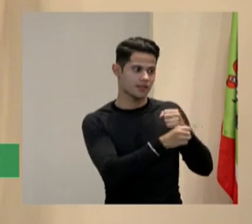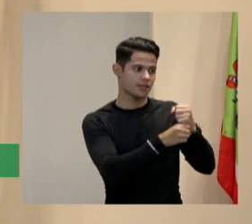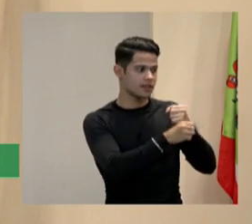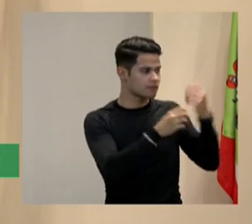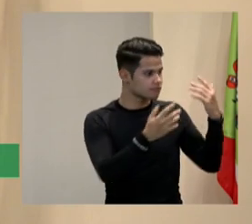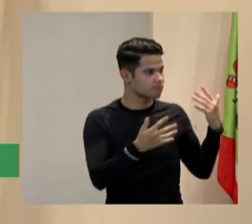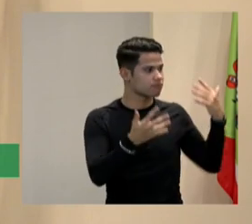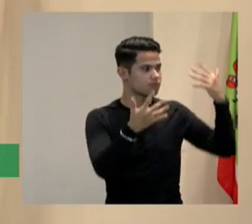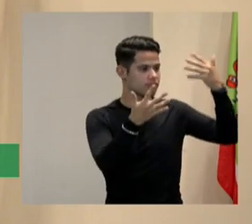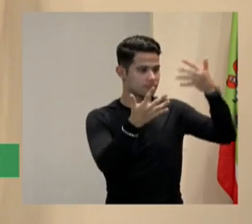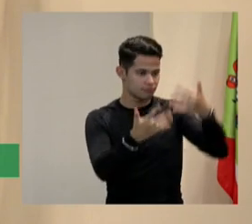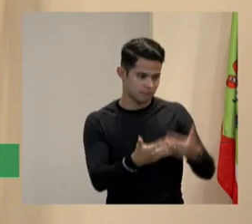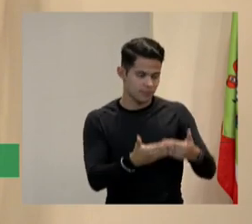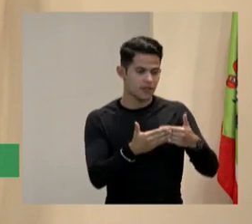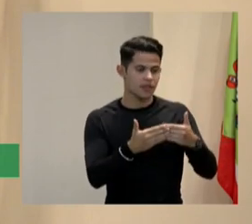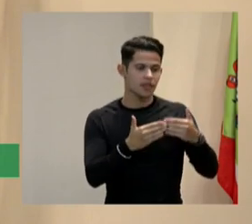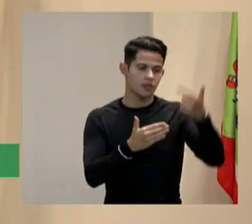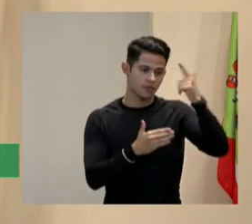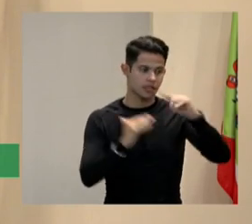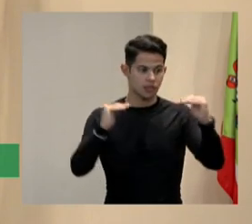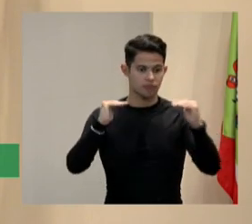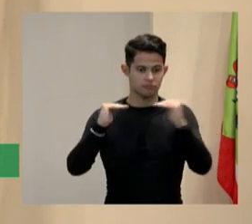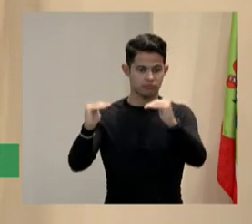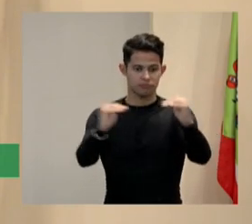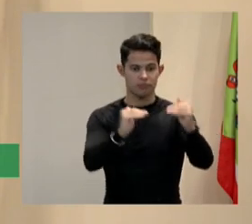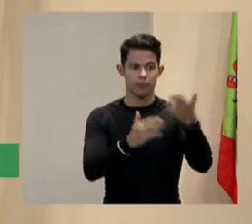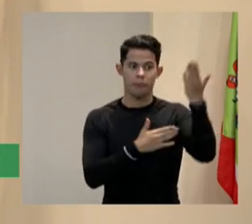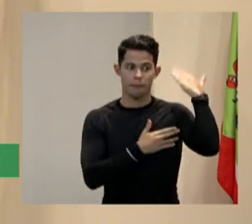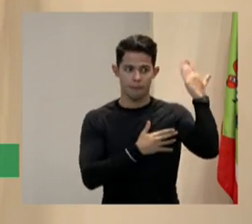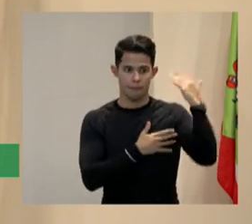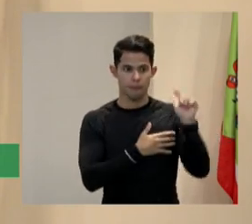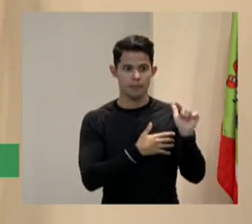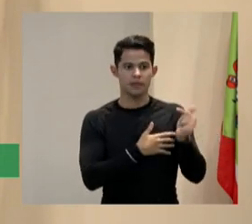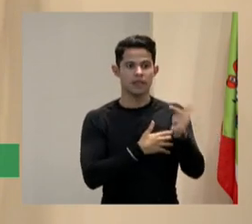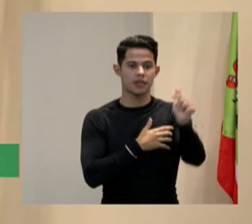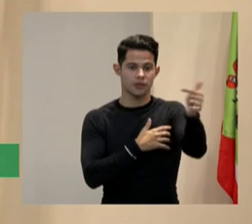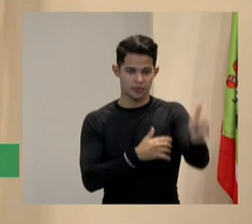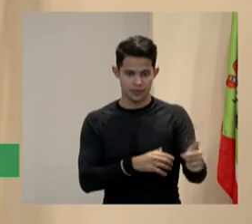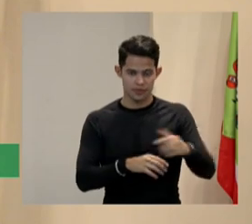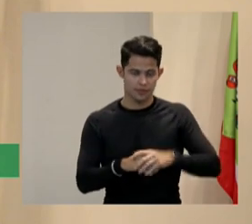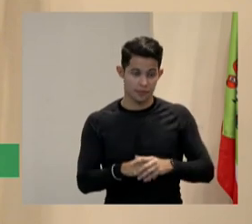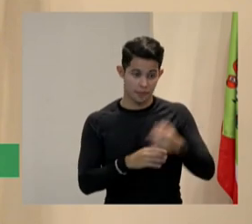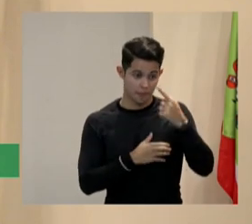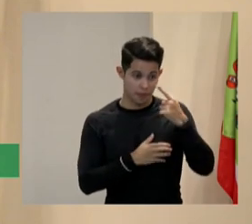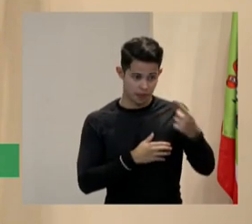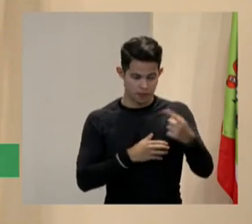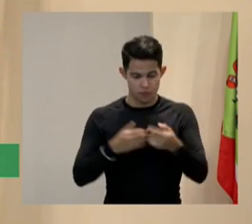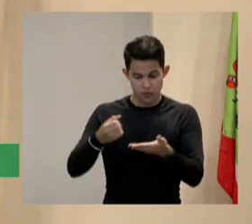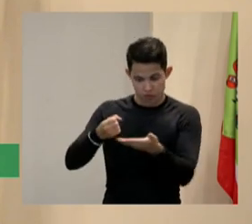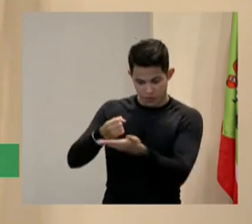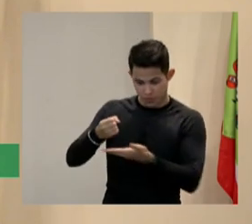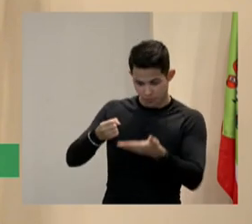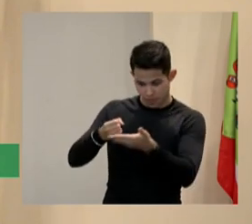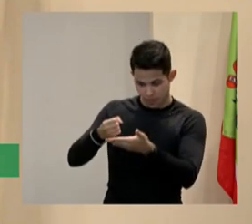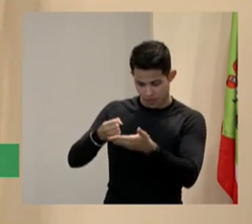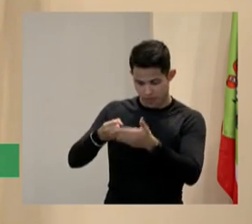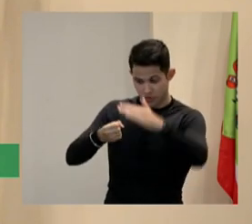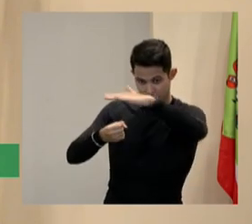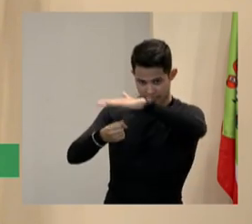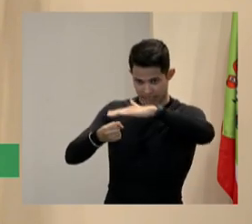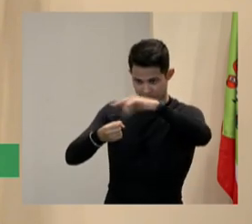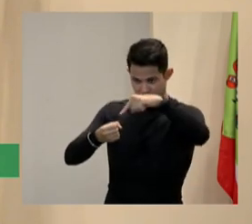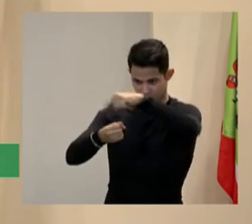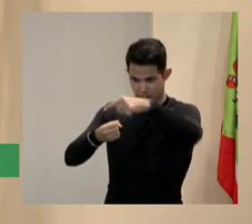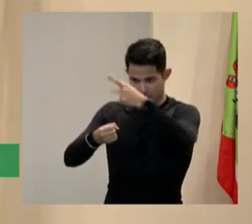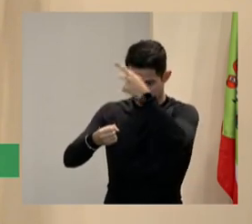equiparação que não tinha então a gente vê que quando vem de cima para baixo é muito mais fácil realmente